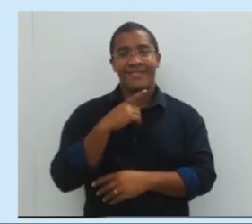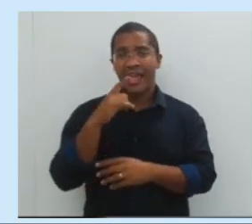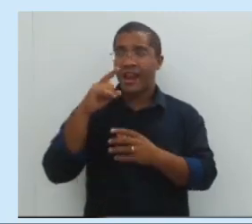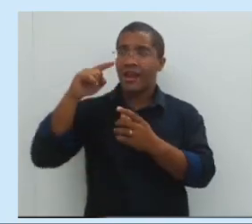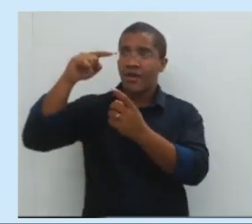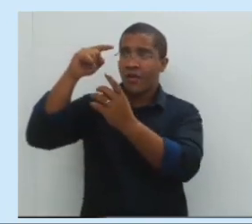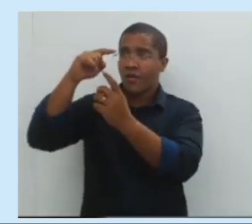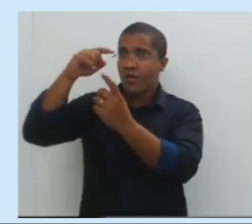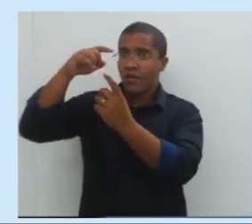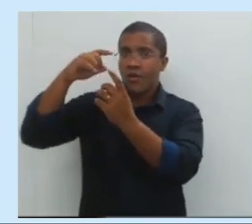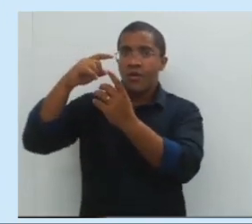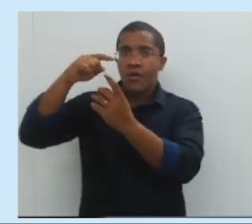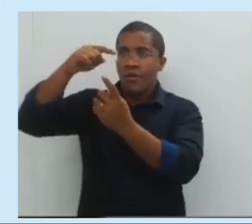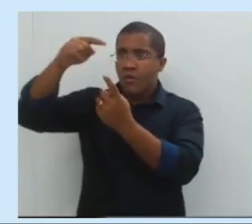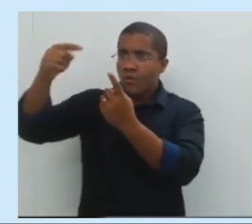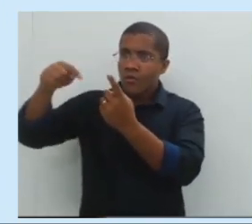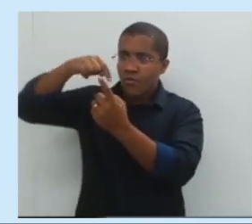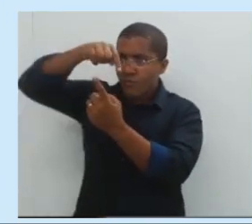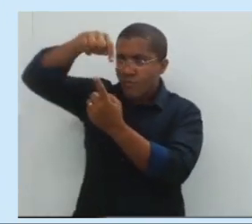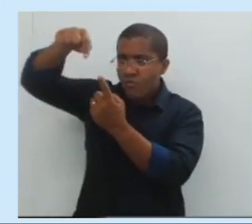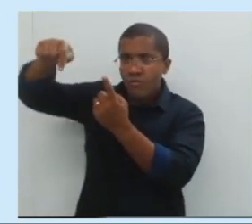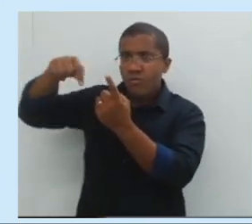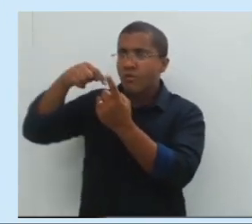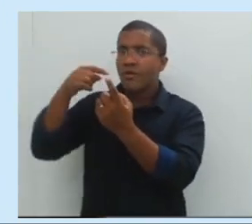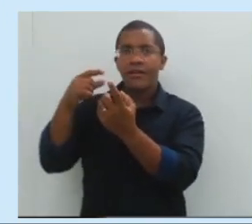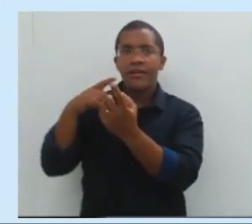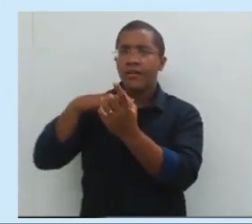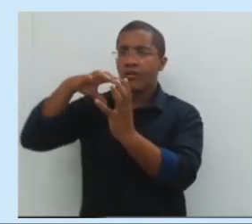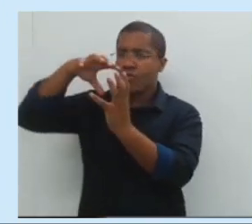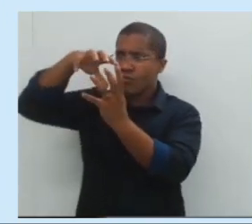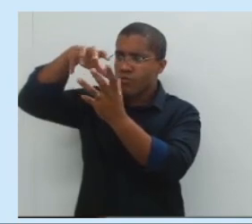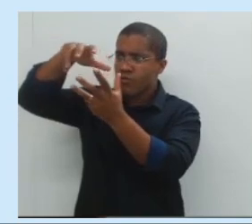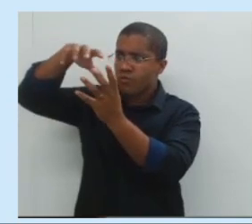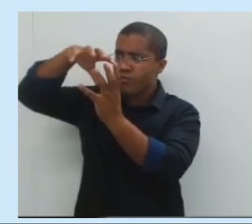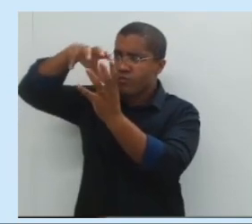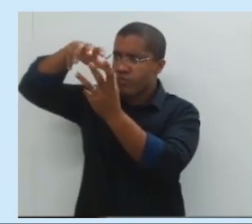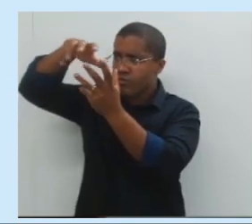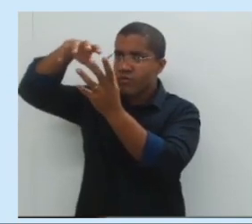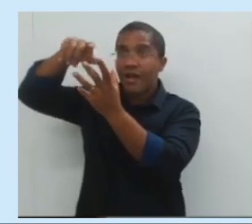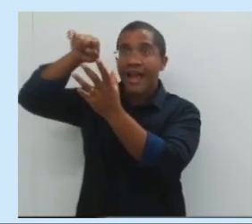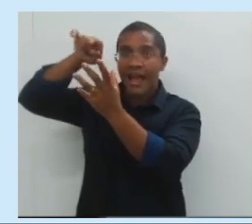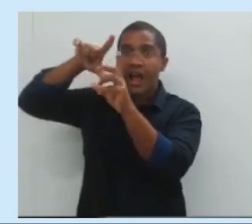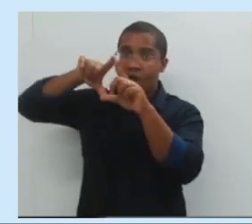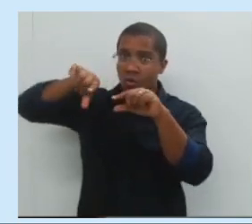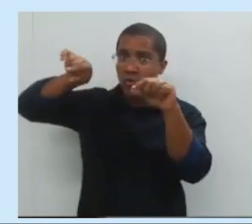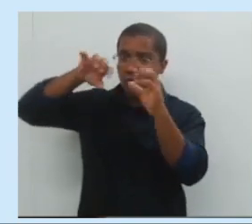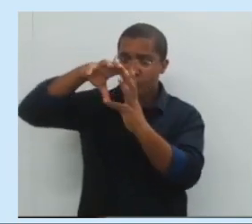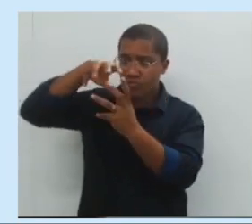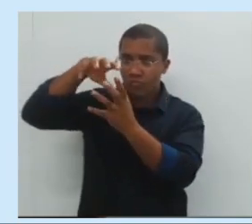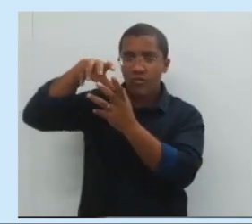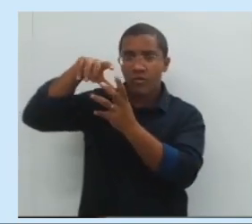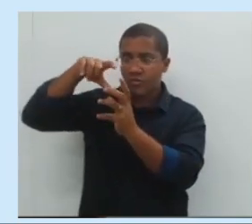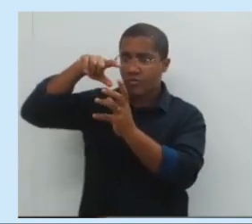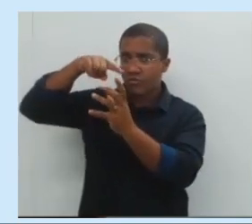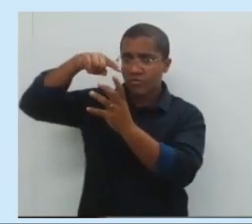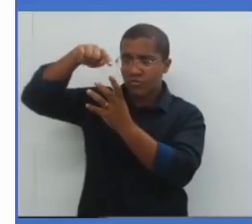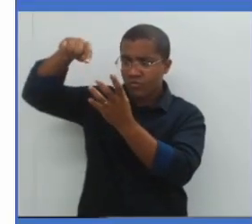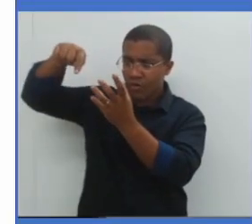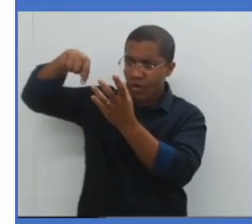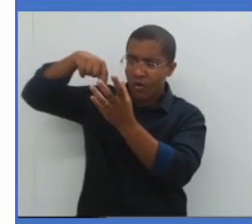torno do seu próprio eixo. Esse movimento de rotação da lua